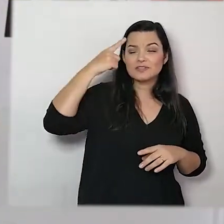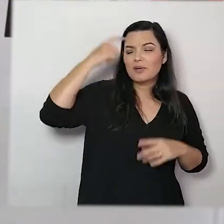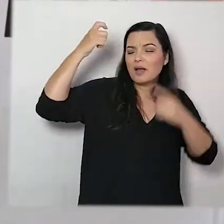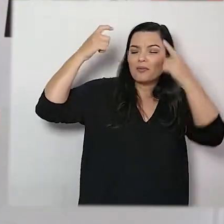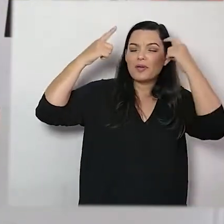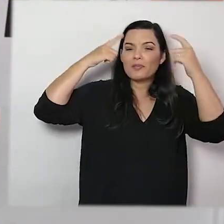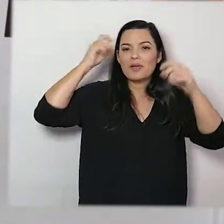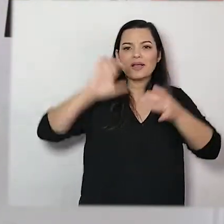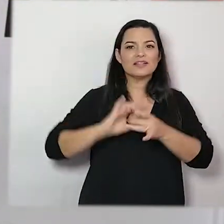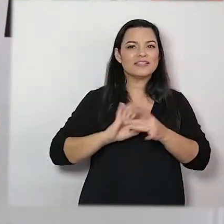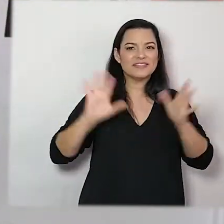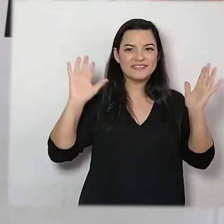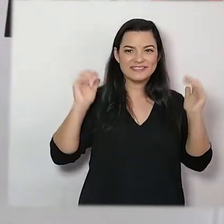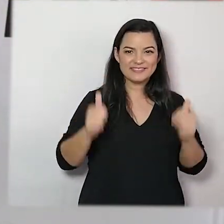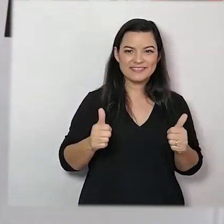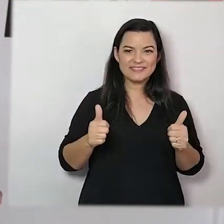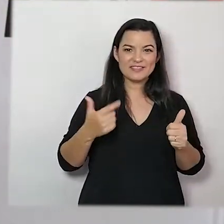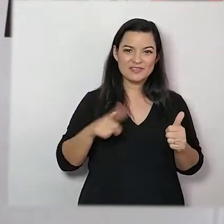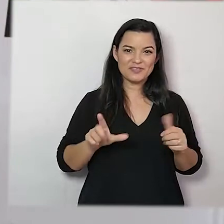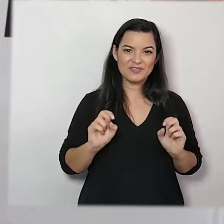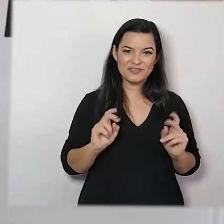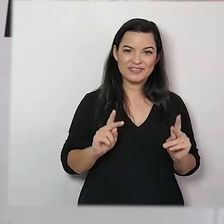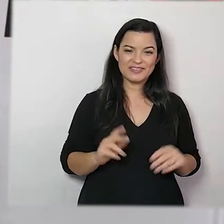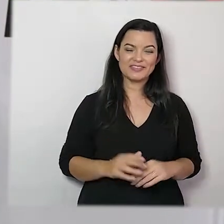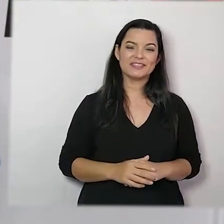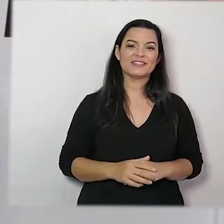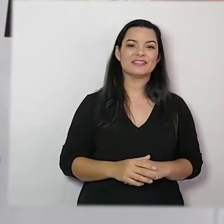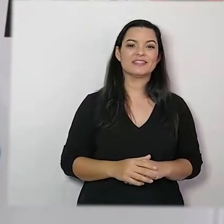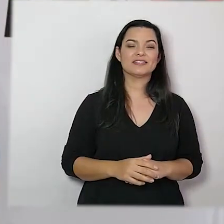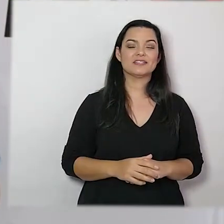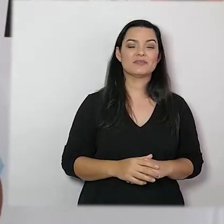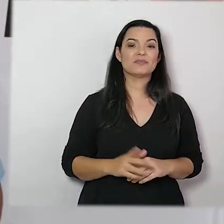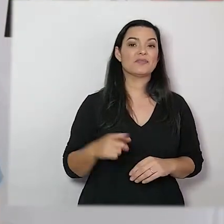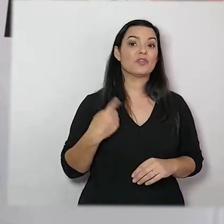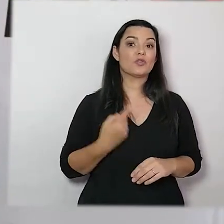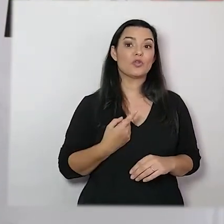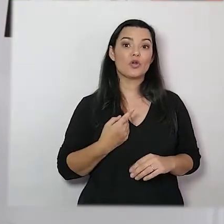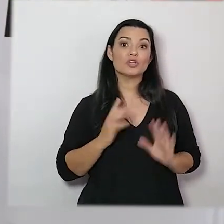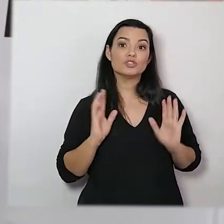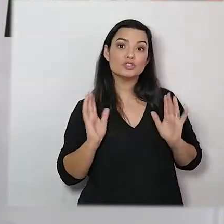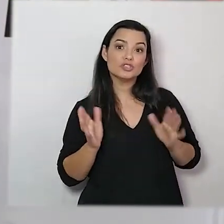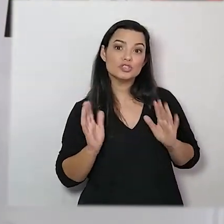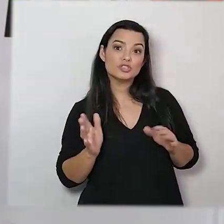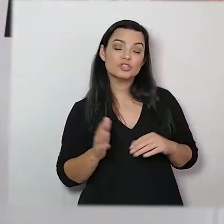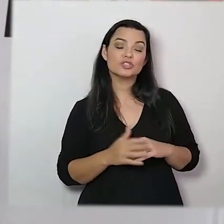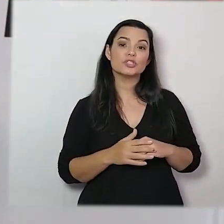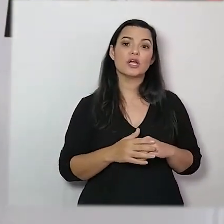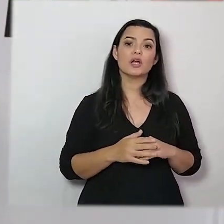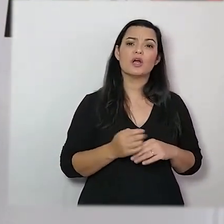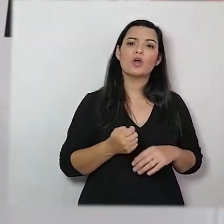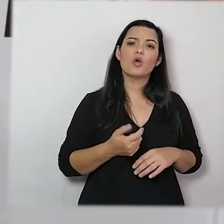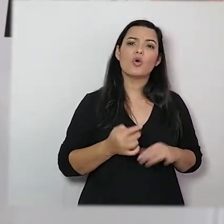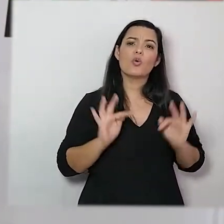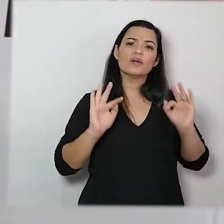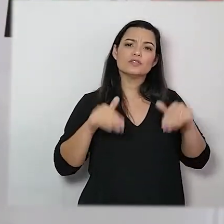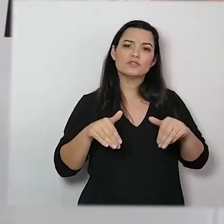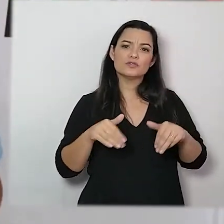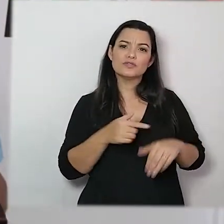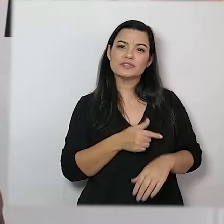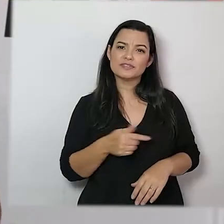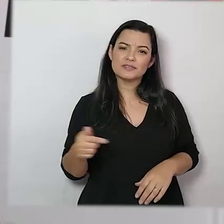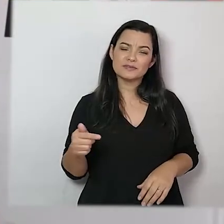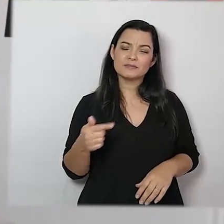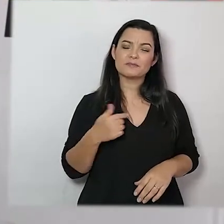vocês aí correr solta mais uma vez. Como nós estamos chegando próximos aí do final de semana,